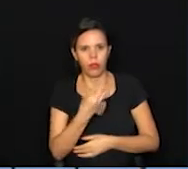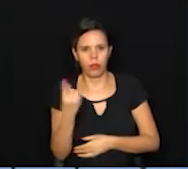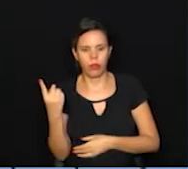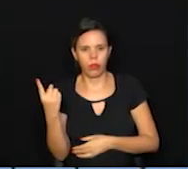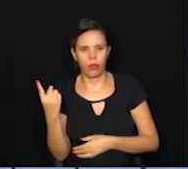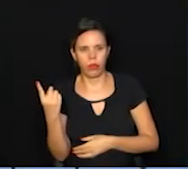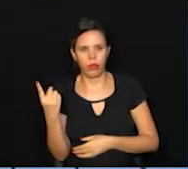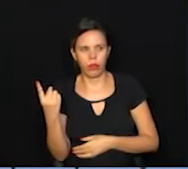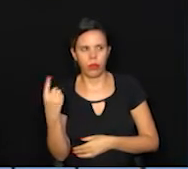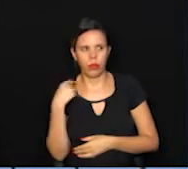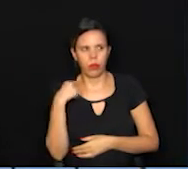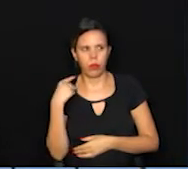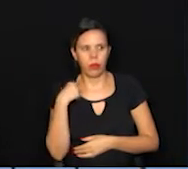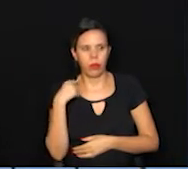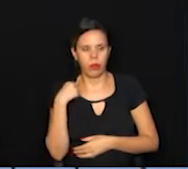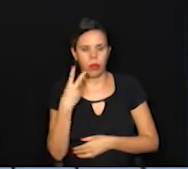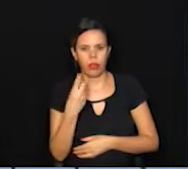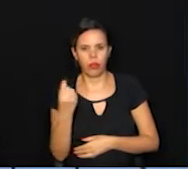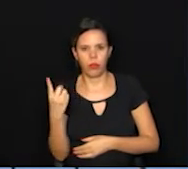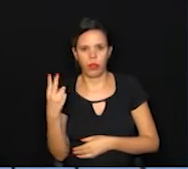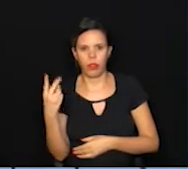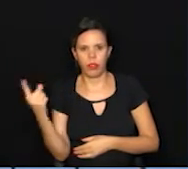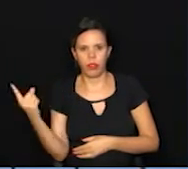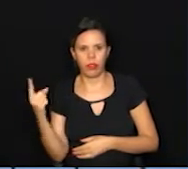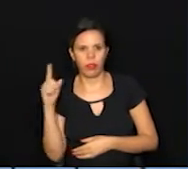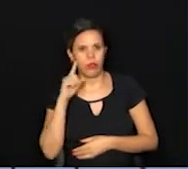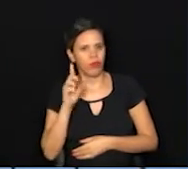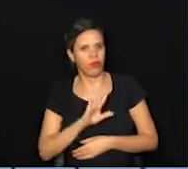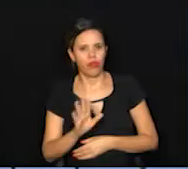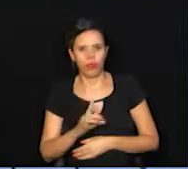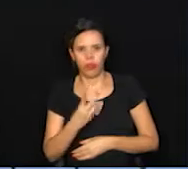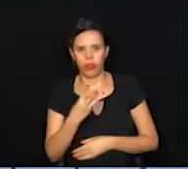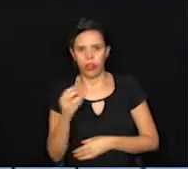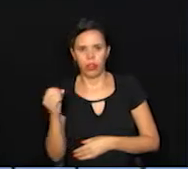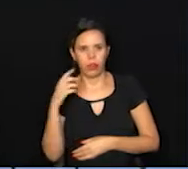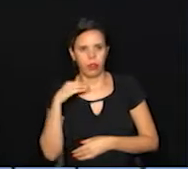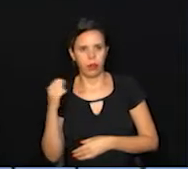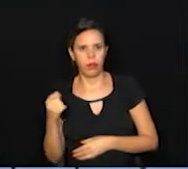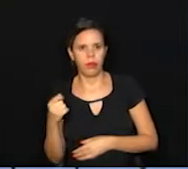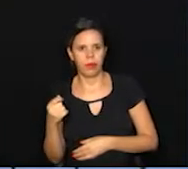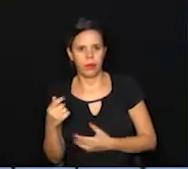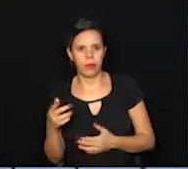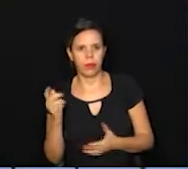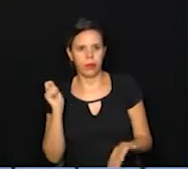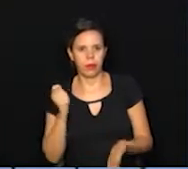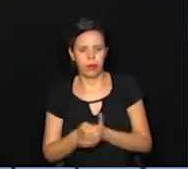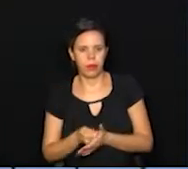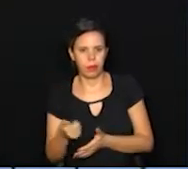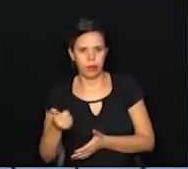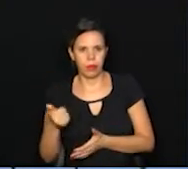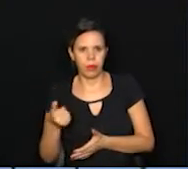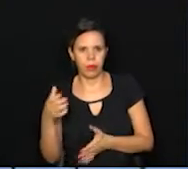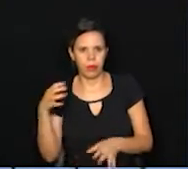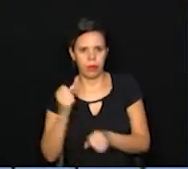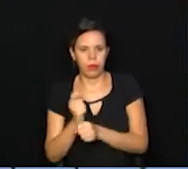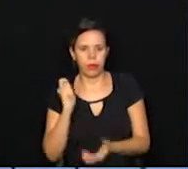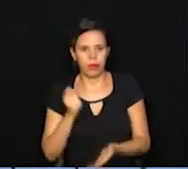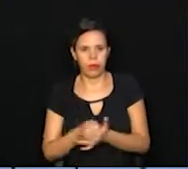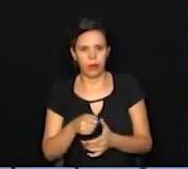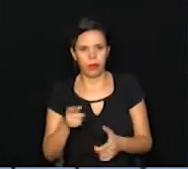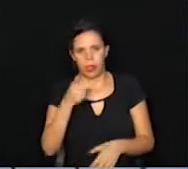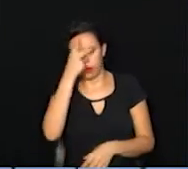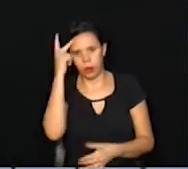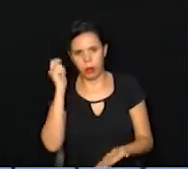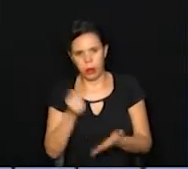de maio de 2021, não mais o dia 30 de abril, inclusive para pagar a primeira cota, para aqueles que